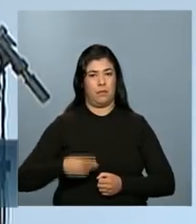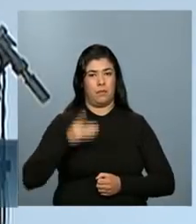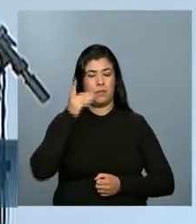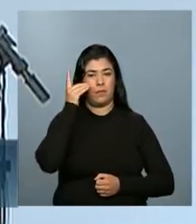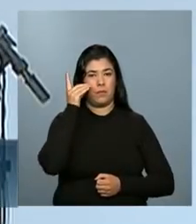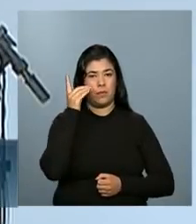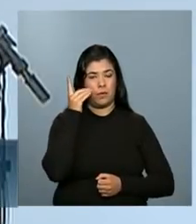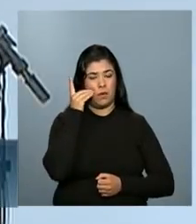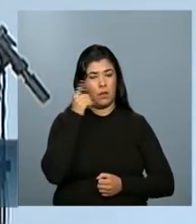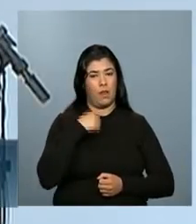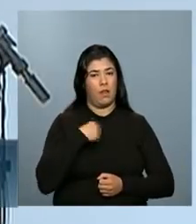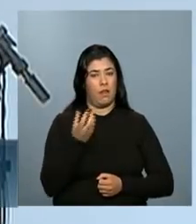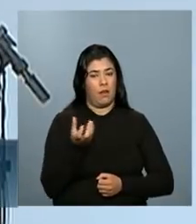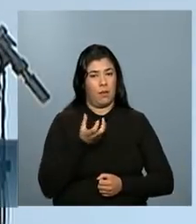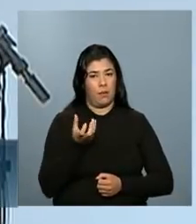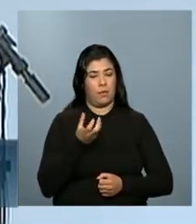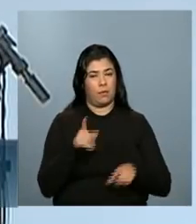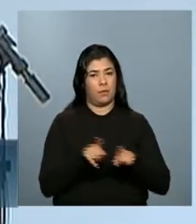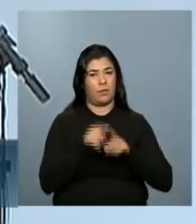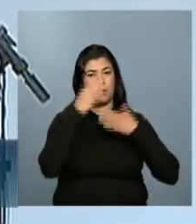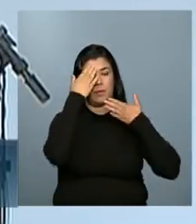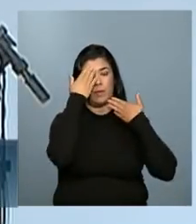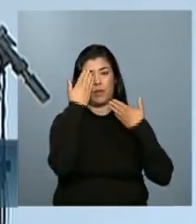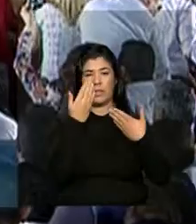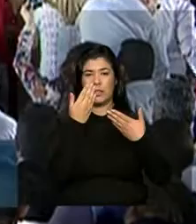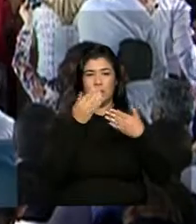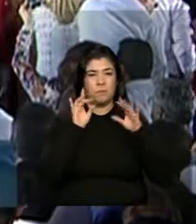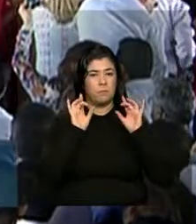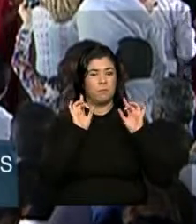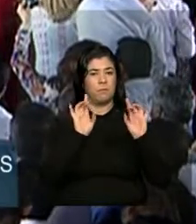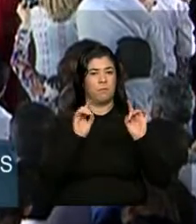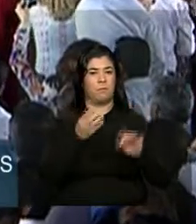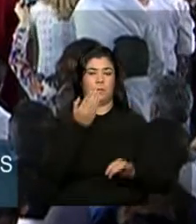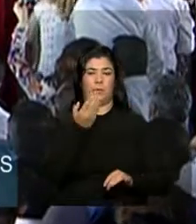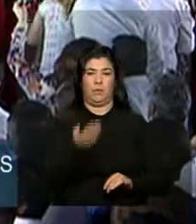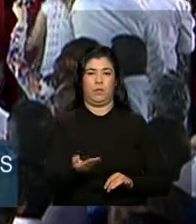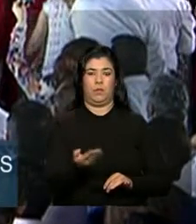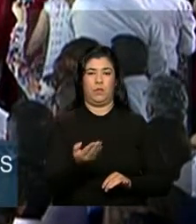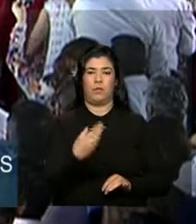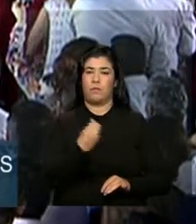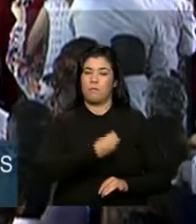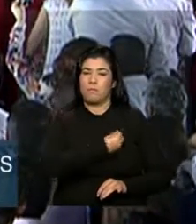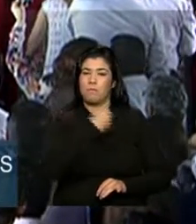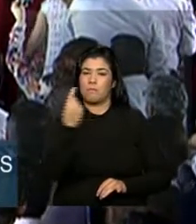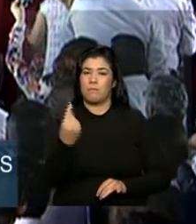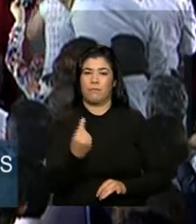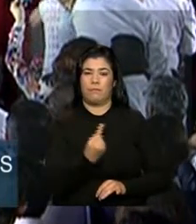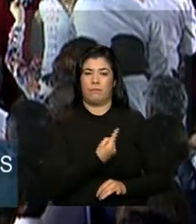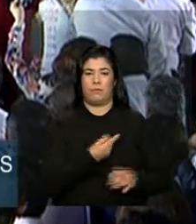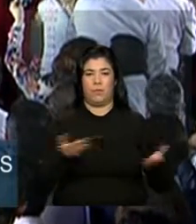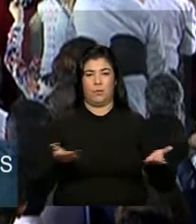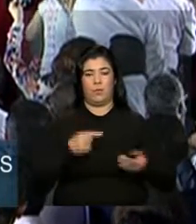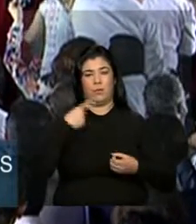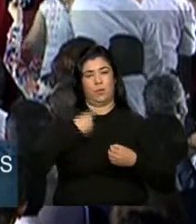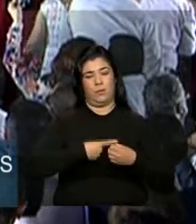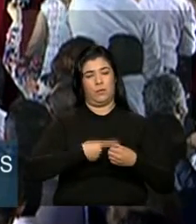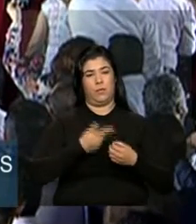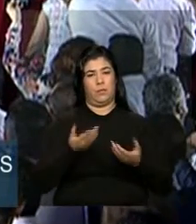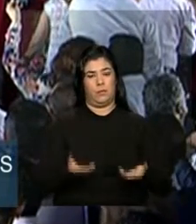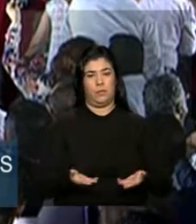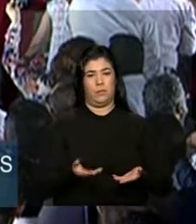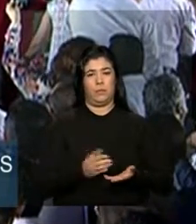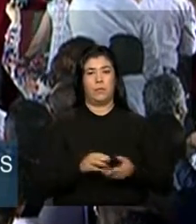eu quero agradecer pela presença da senhora na nossa cidade